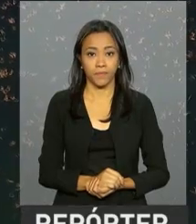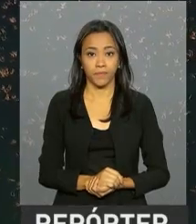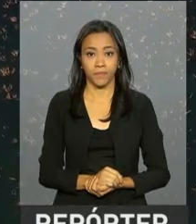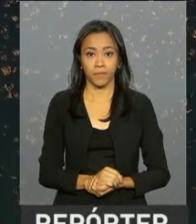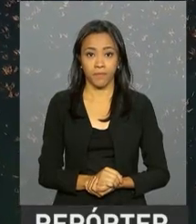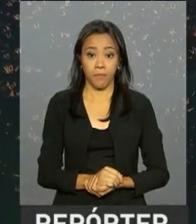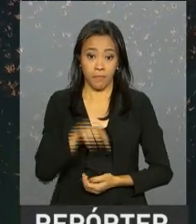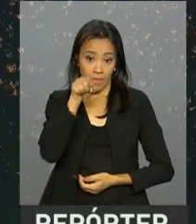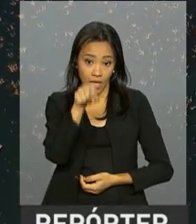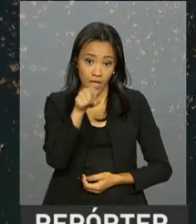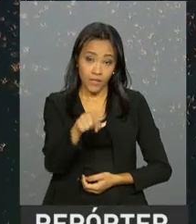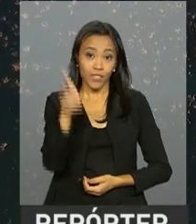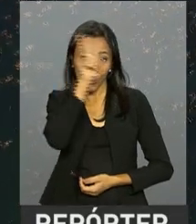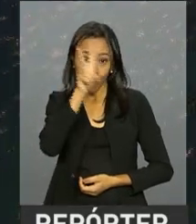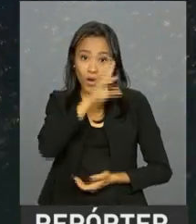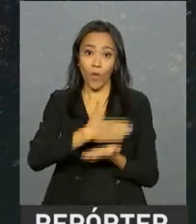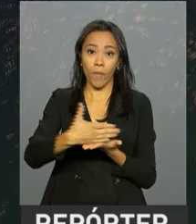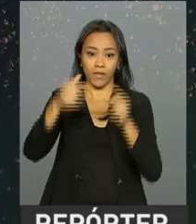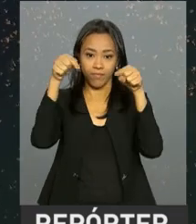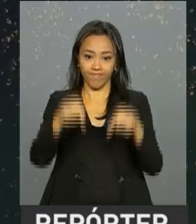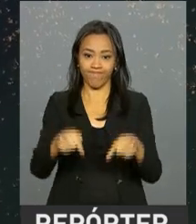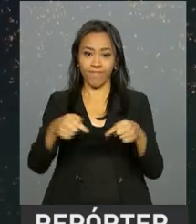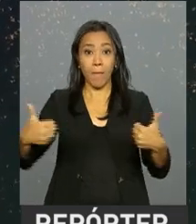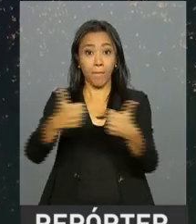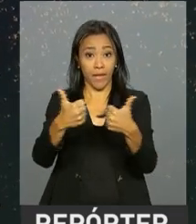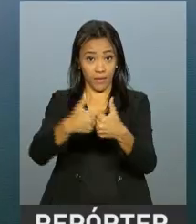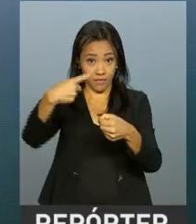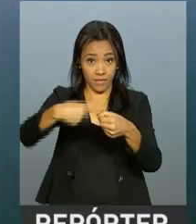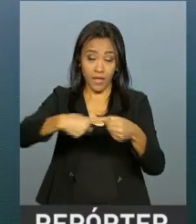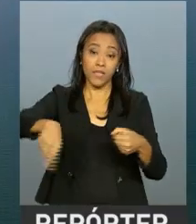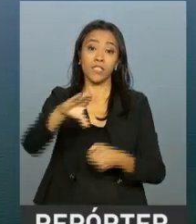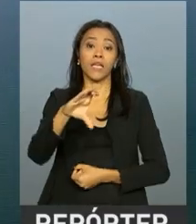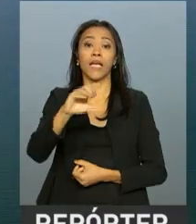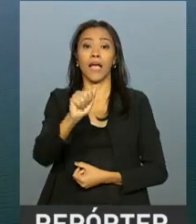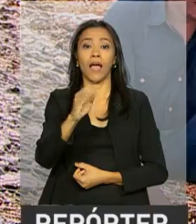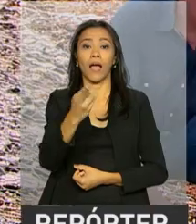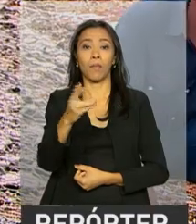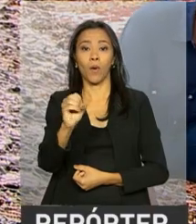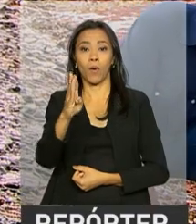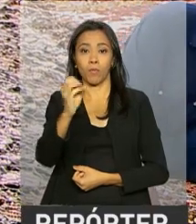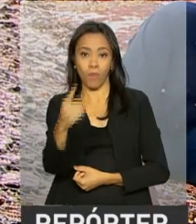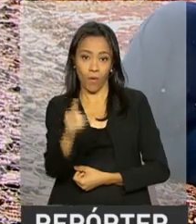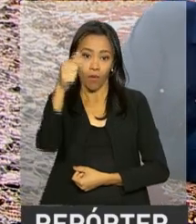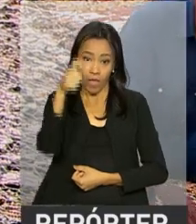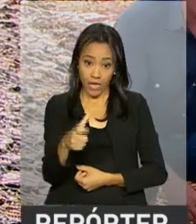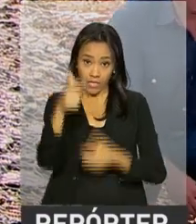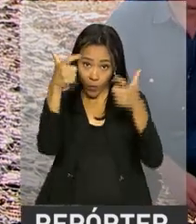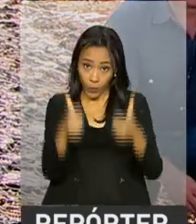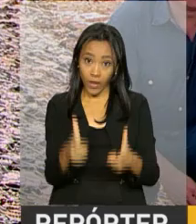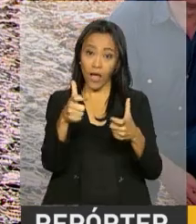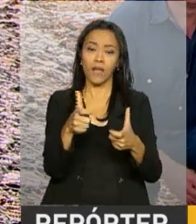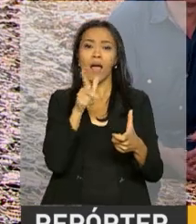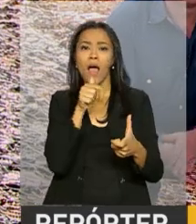Uma parte dessa história começa aqui, perto de Cabrobó, no sertão pernambucano. Esse daqui é o ponto exato